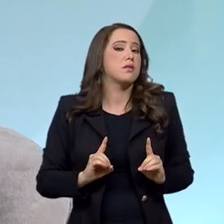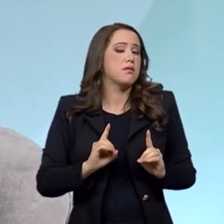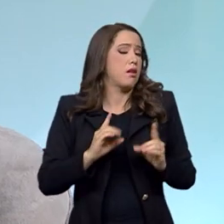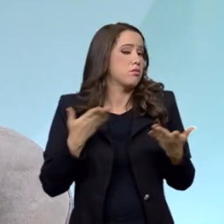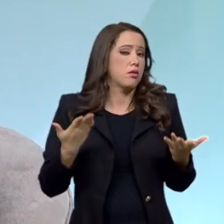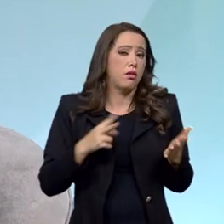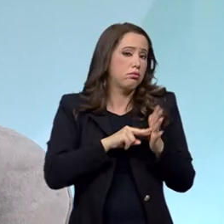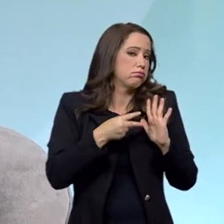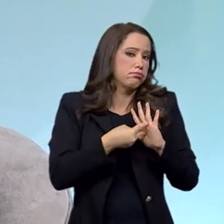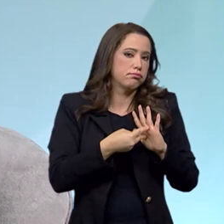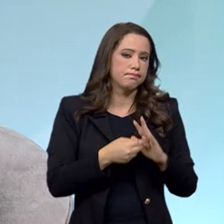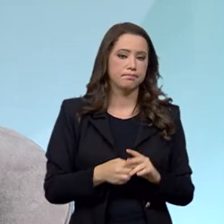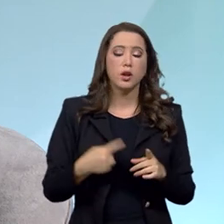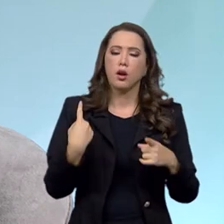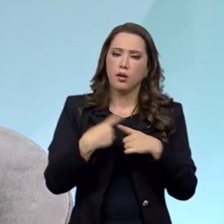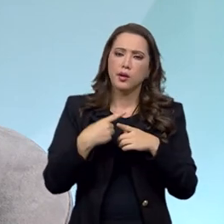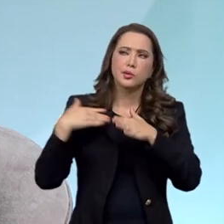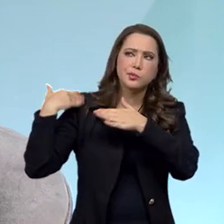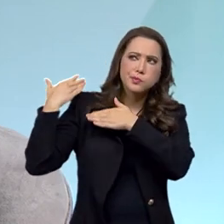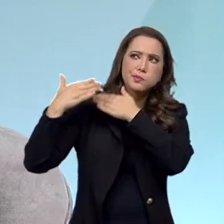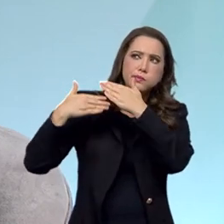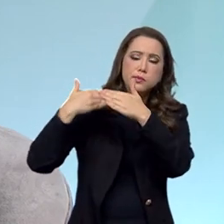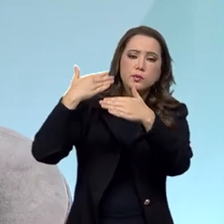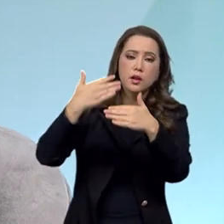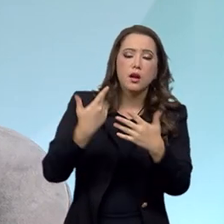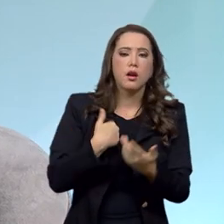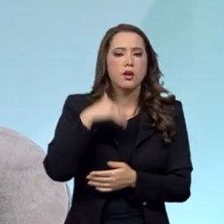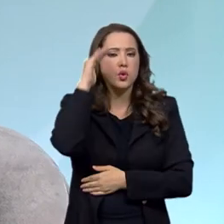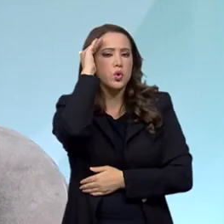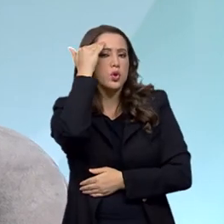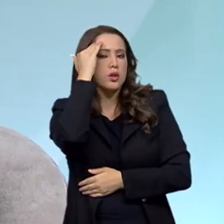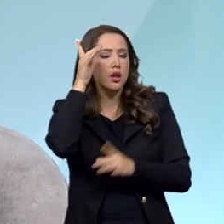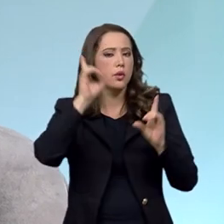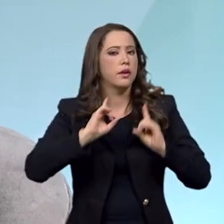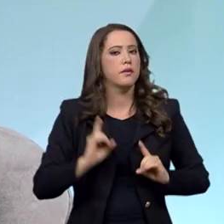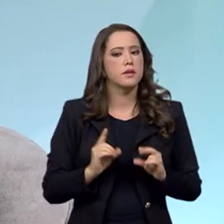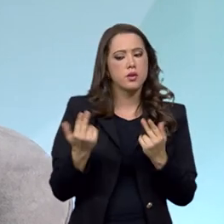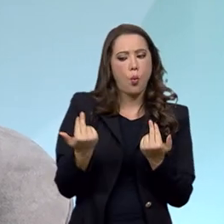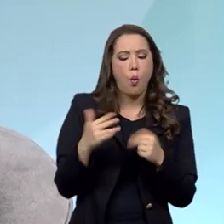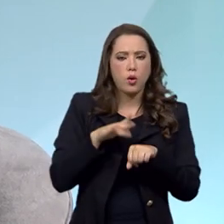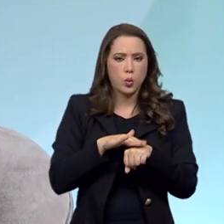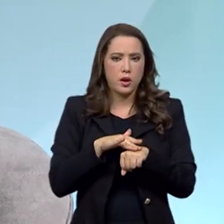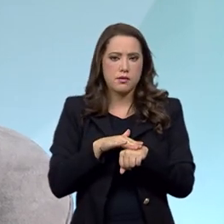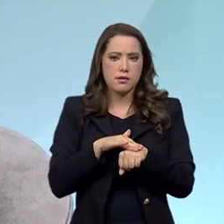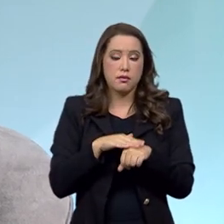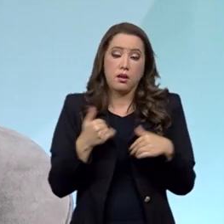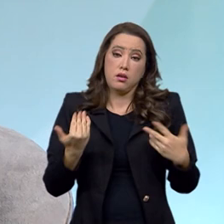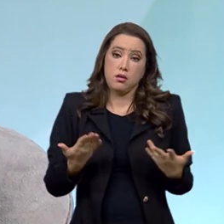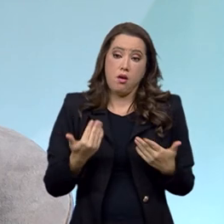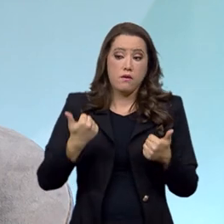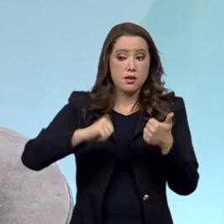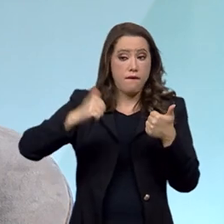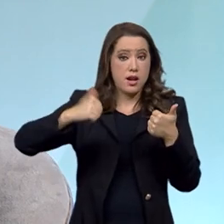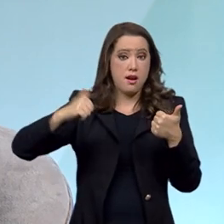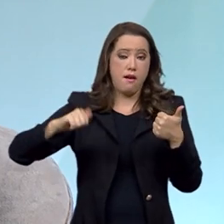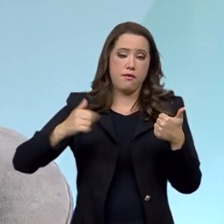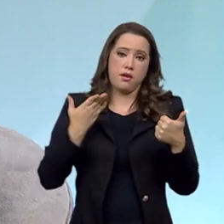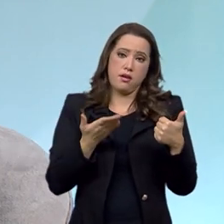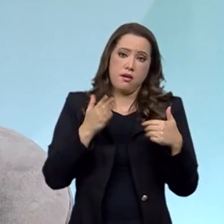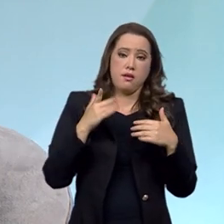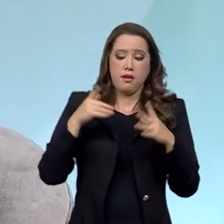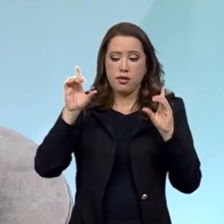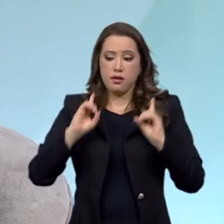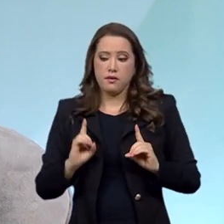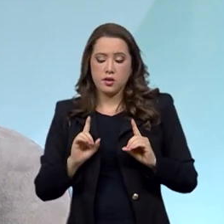Tradicionalmente, se entendeu que a deficiência era sinônimo de doença e, portanto, se fazia uma avaliação da